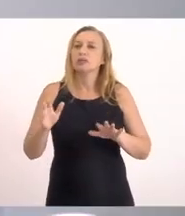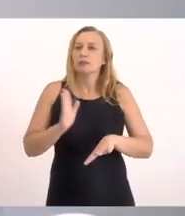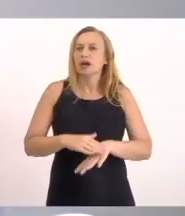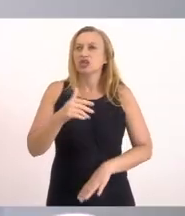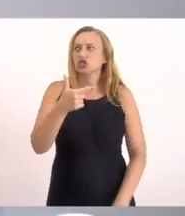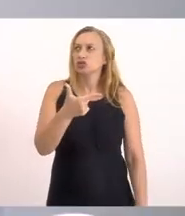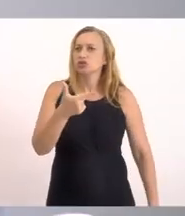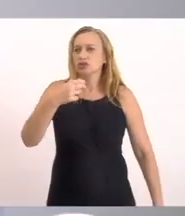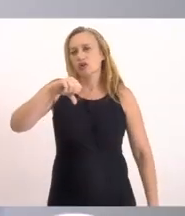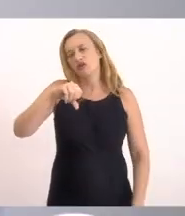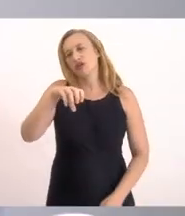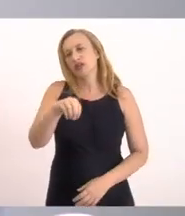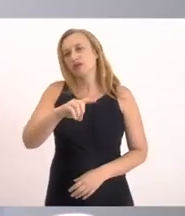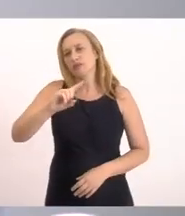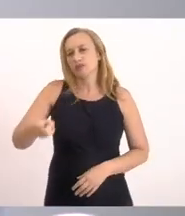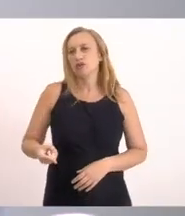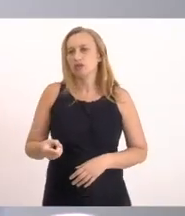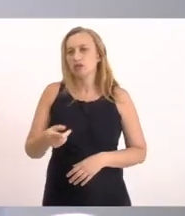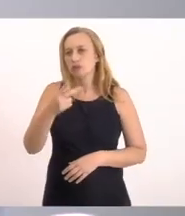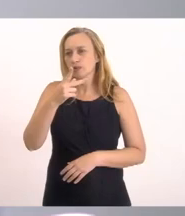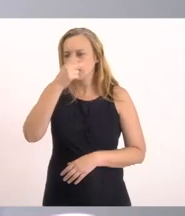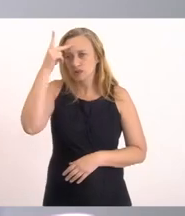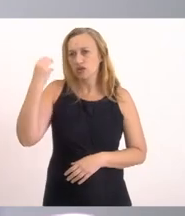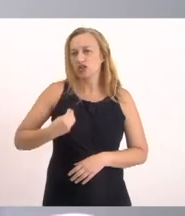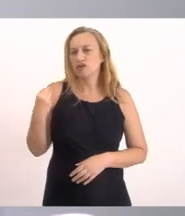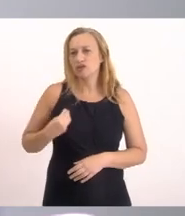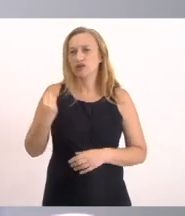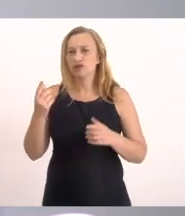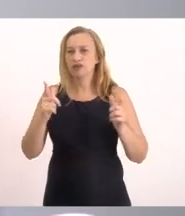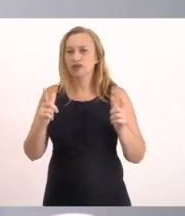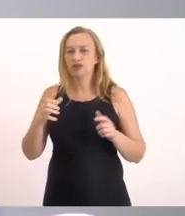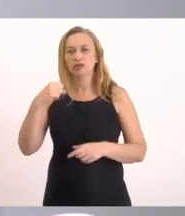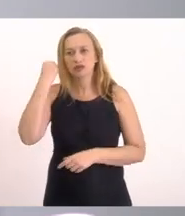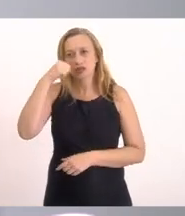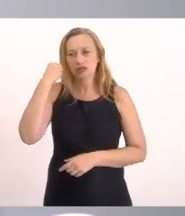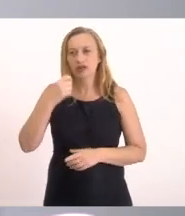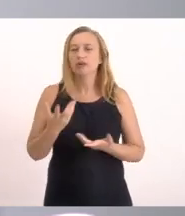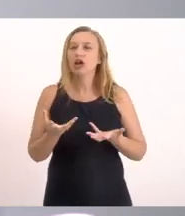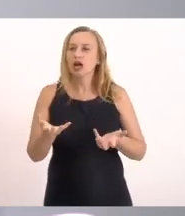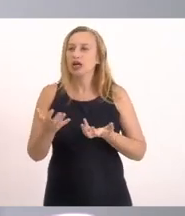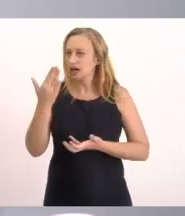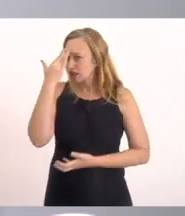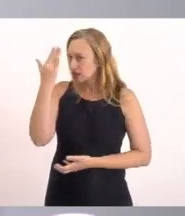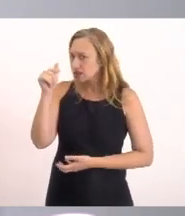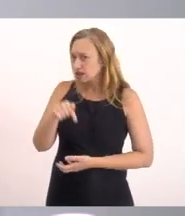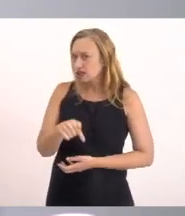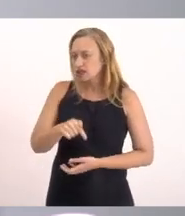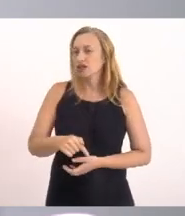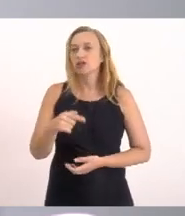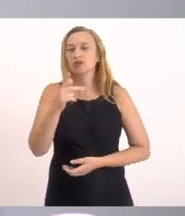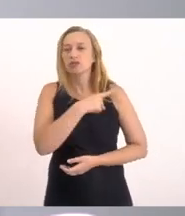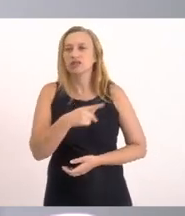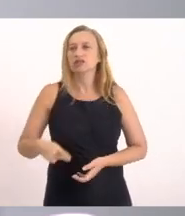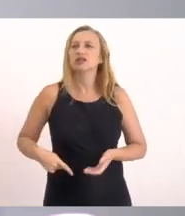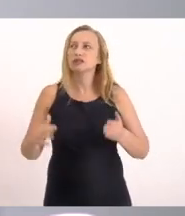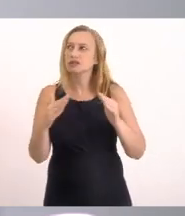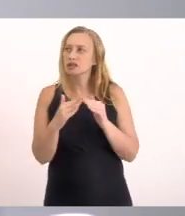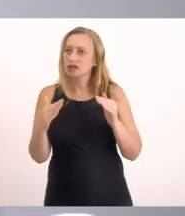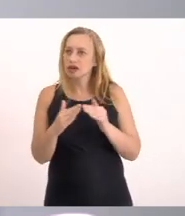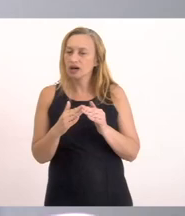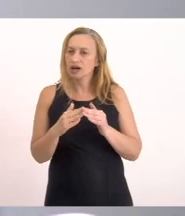mil habitantes Da cidade de Saquarema Quero agradecer aqui Ao presidente dessa casa